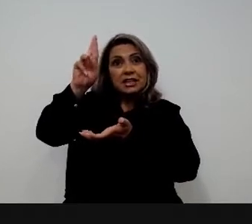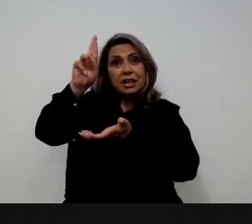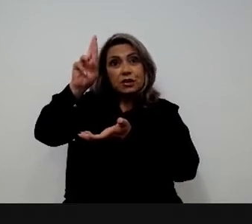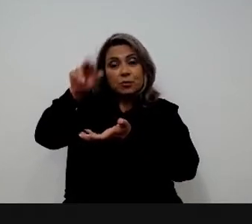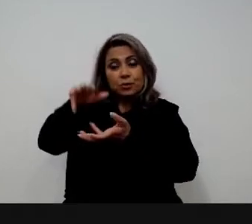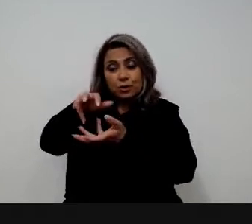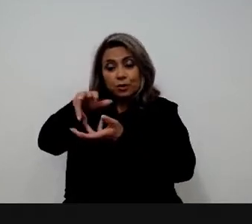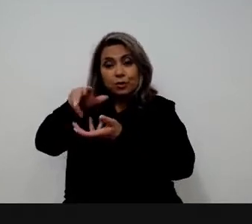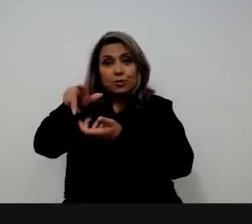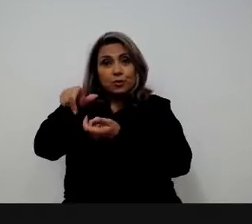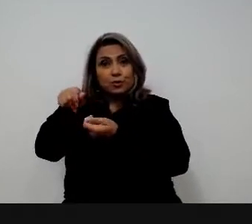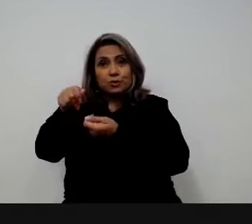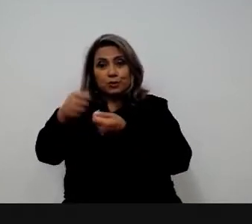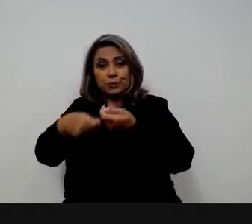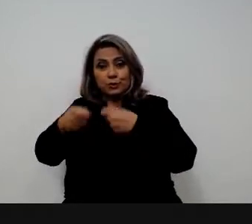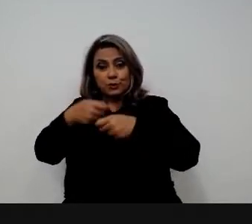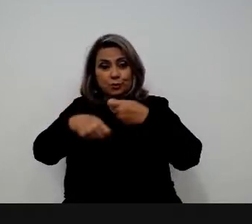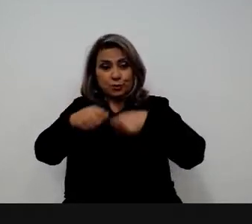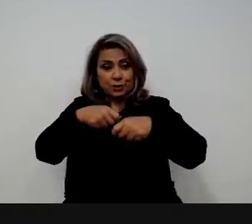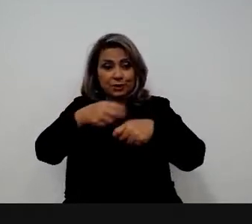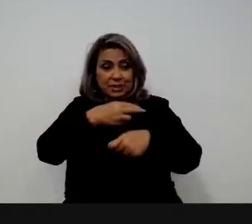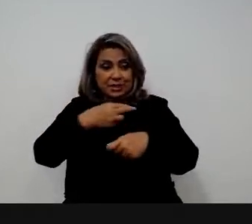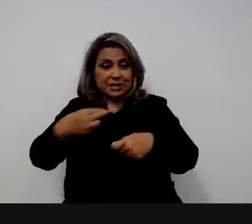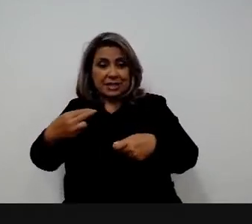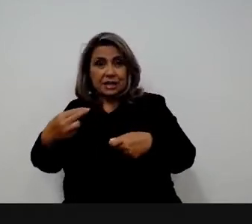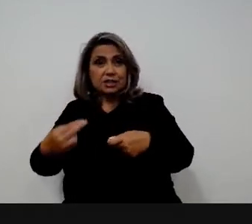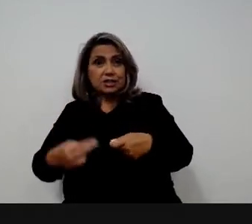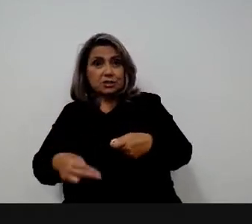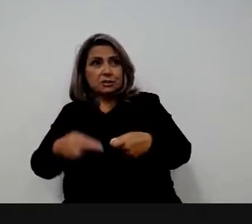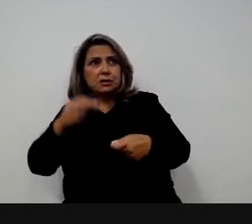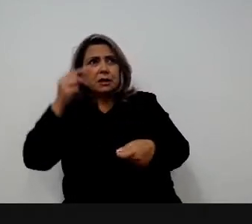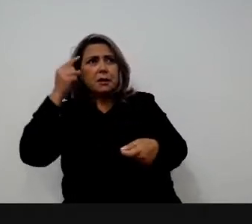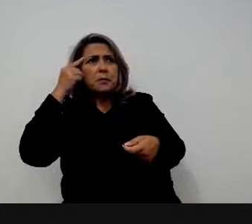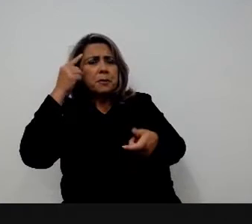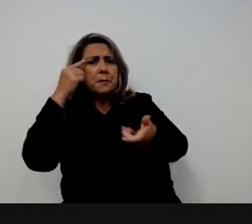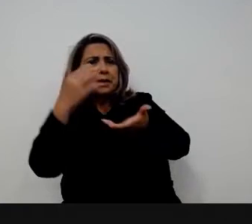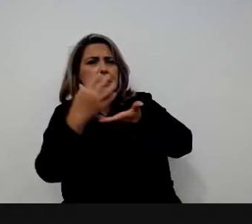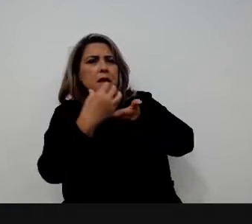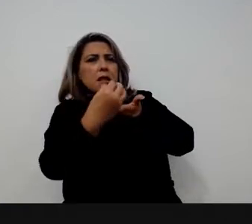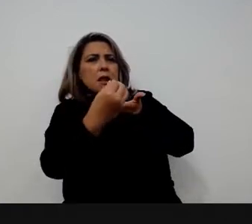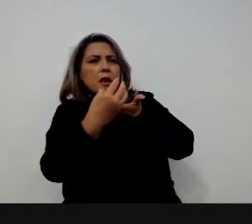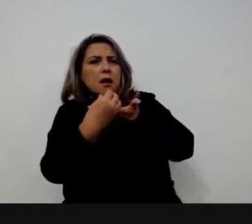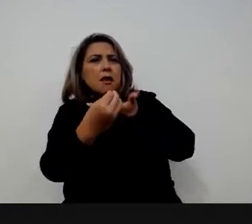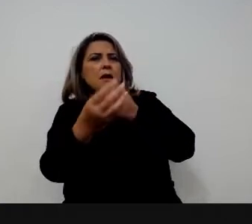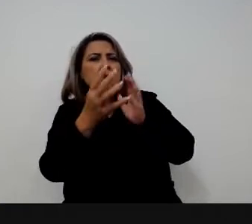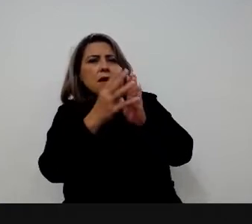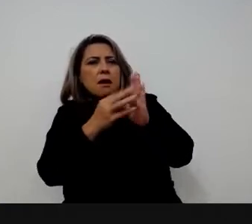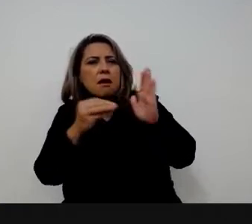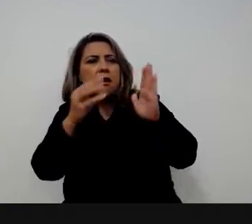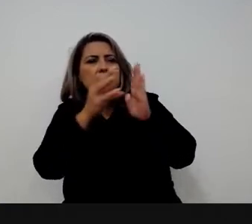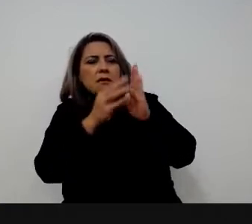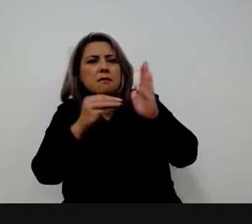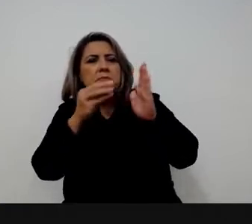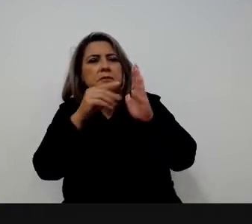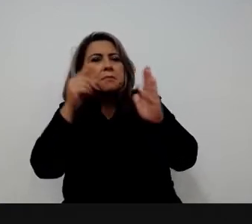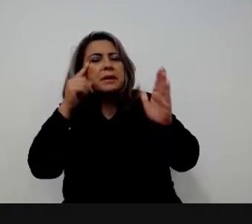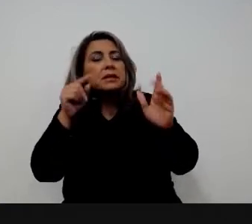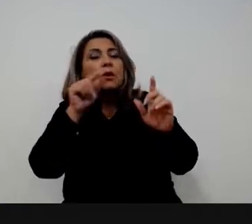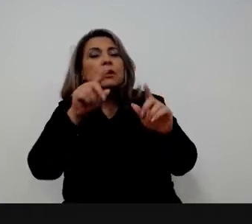pelo sucesso econômico da China nos anos recentes e por pensar estrategicamente na China daqui para frente.